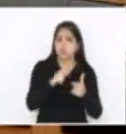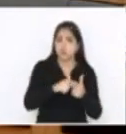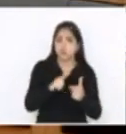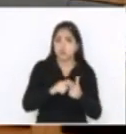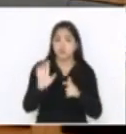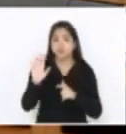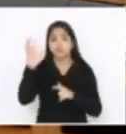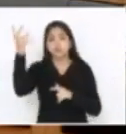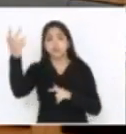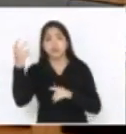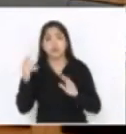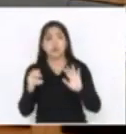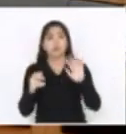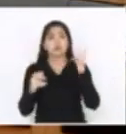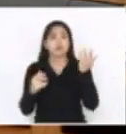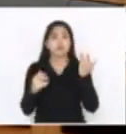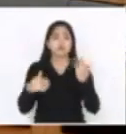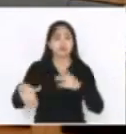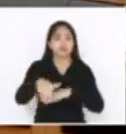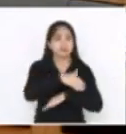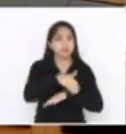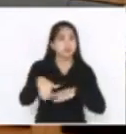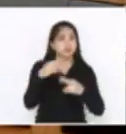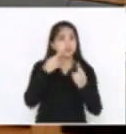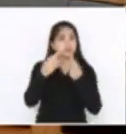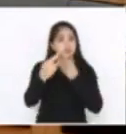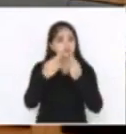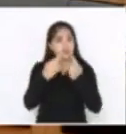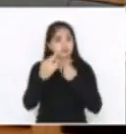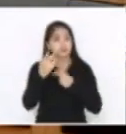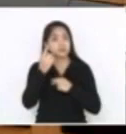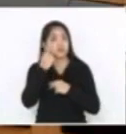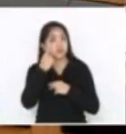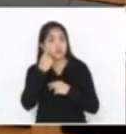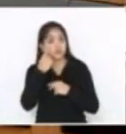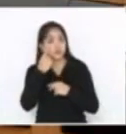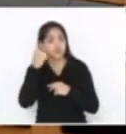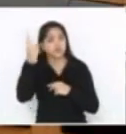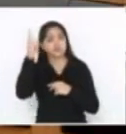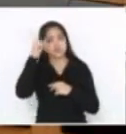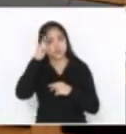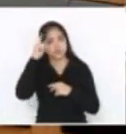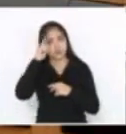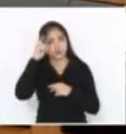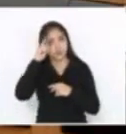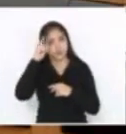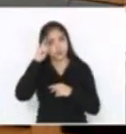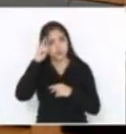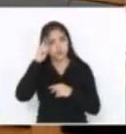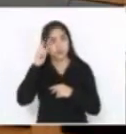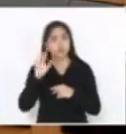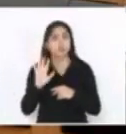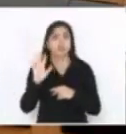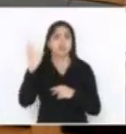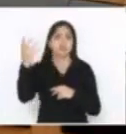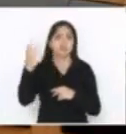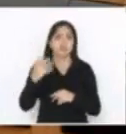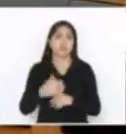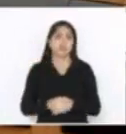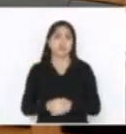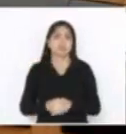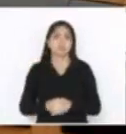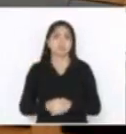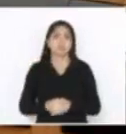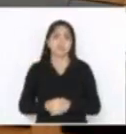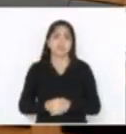ocorrido e nós acompanhamos isso todos os santos dias. Por isso, o meu